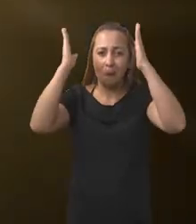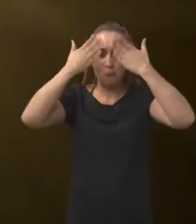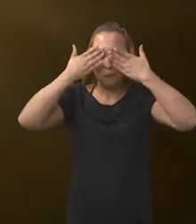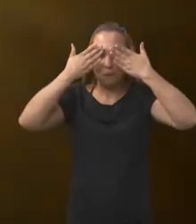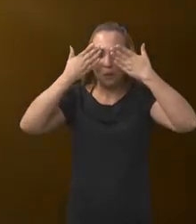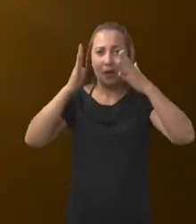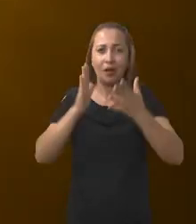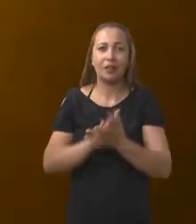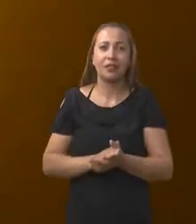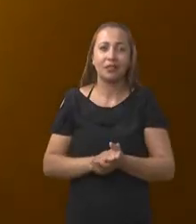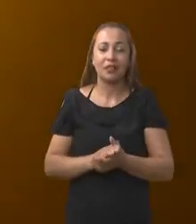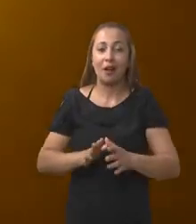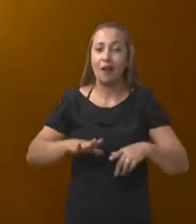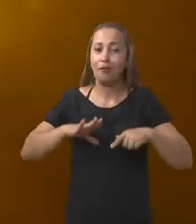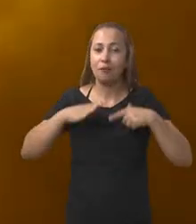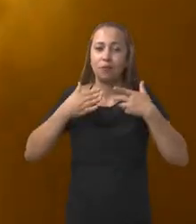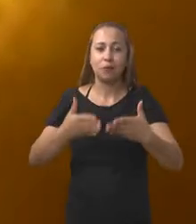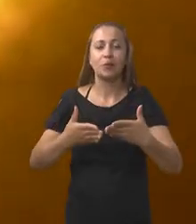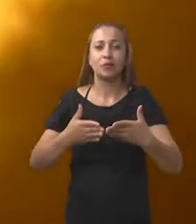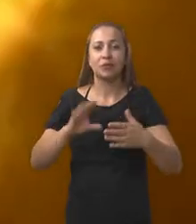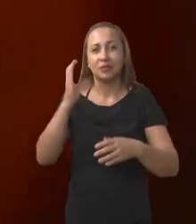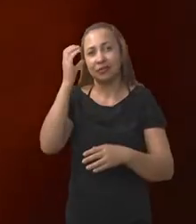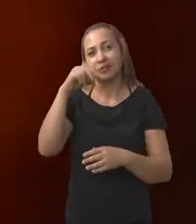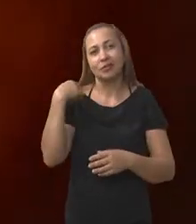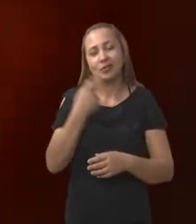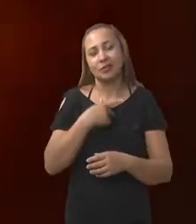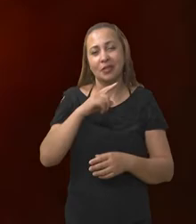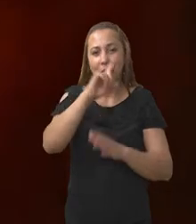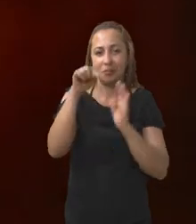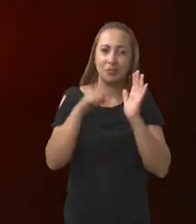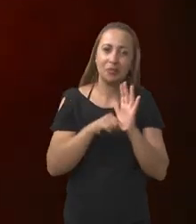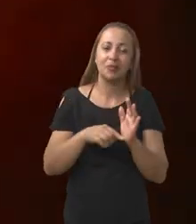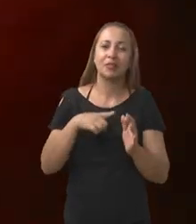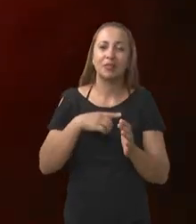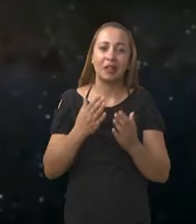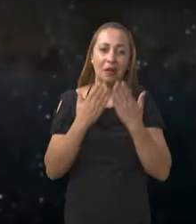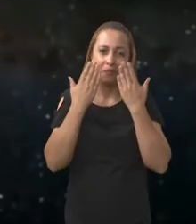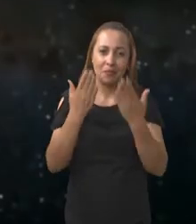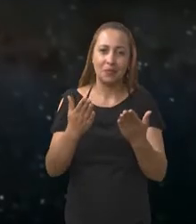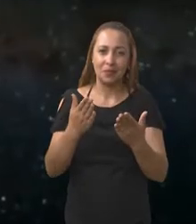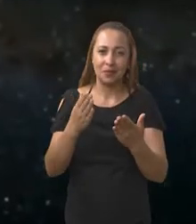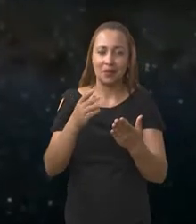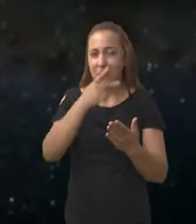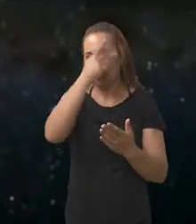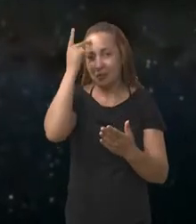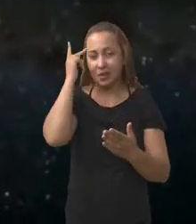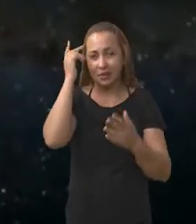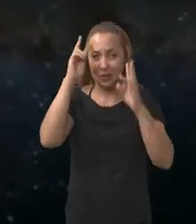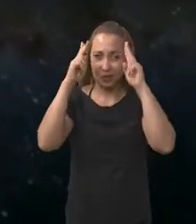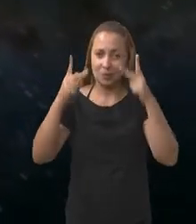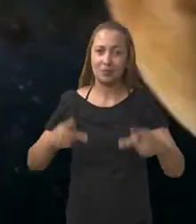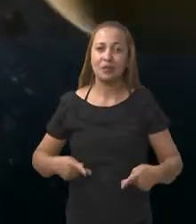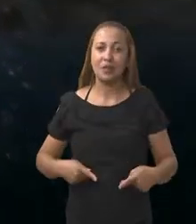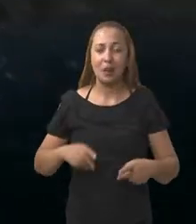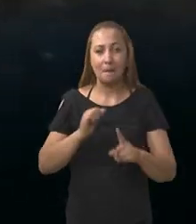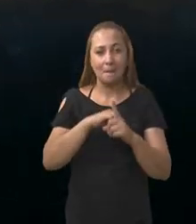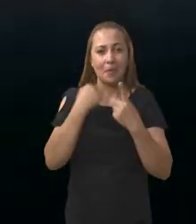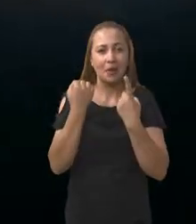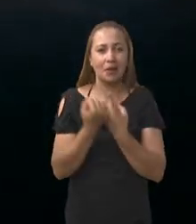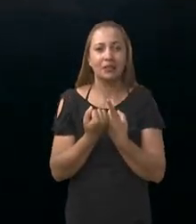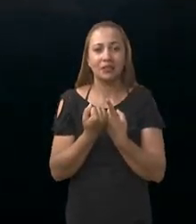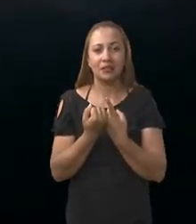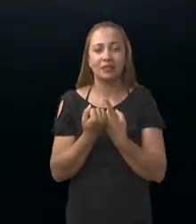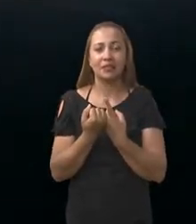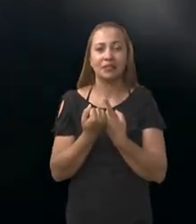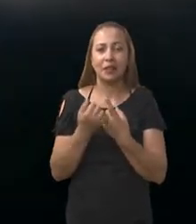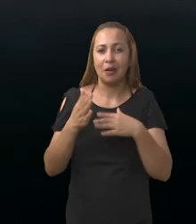grande esforço da ciência. Nós temos uma questão fundamental que terá grande impacto para a humanidade, grande impacto para a sociedade,